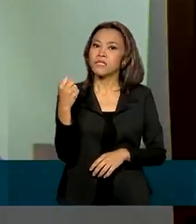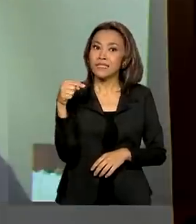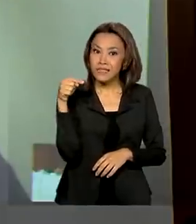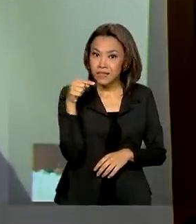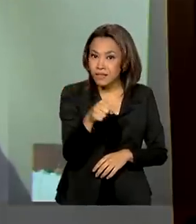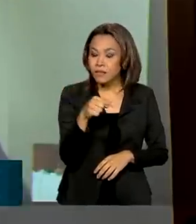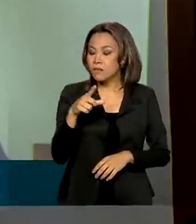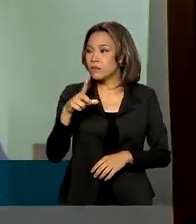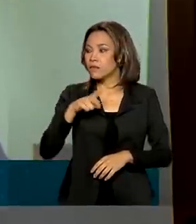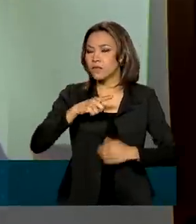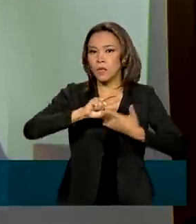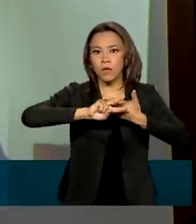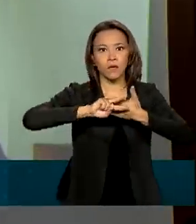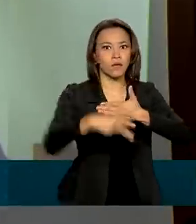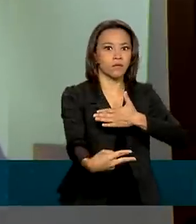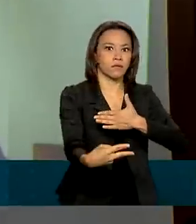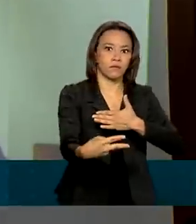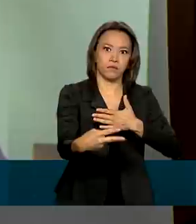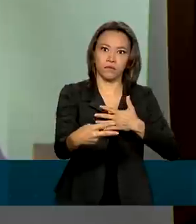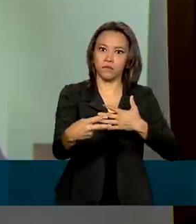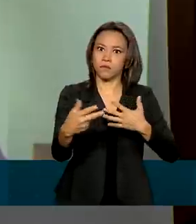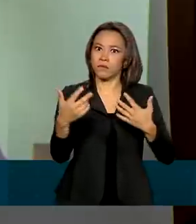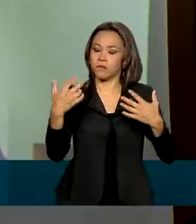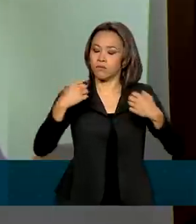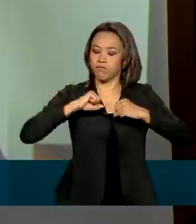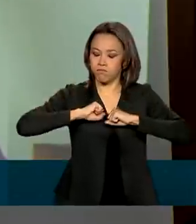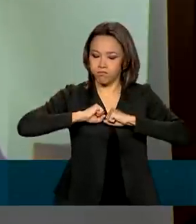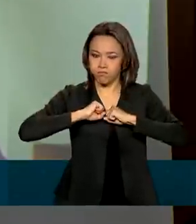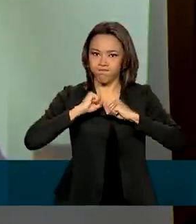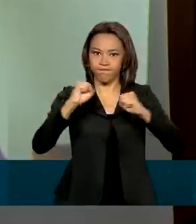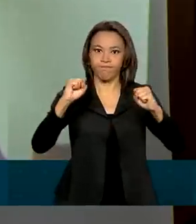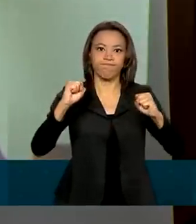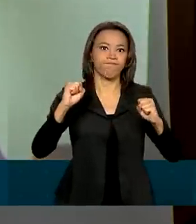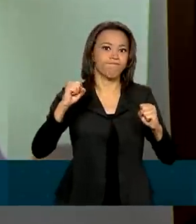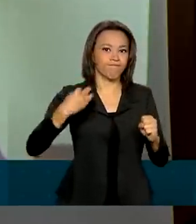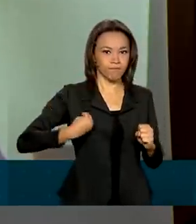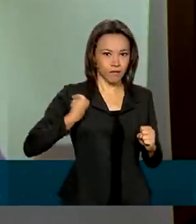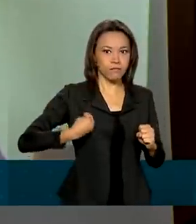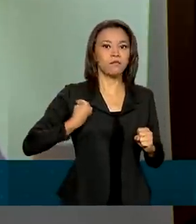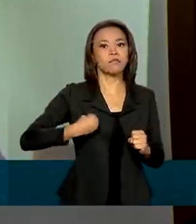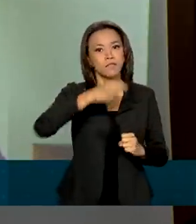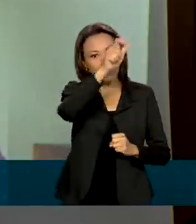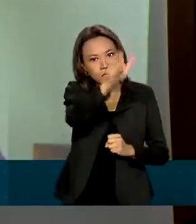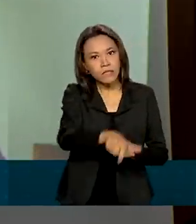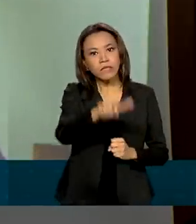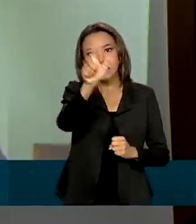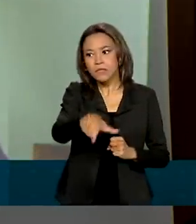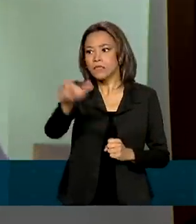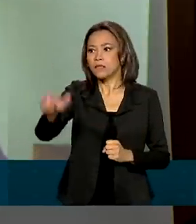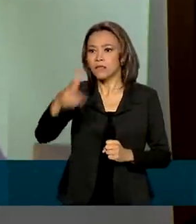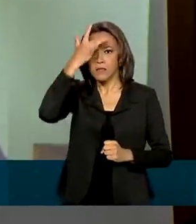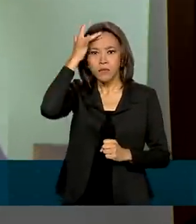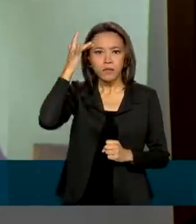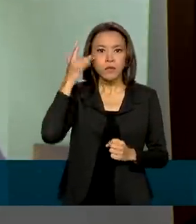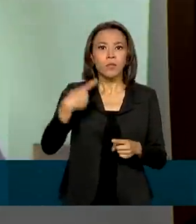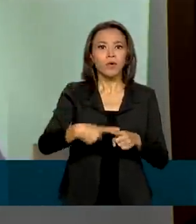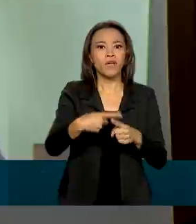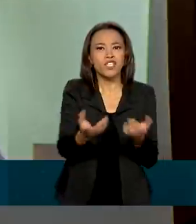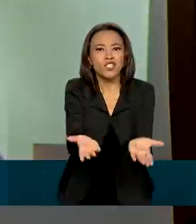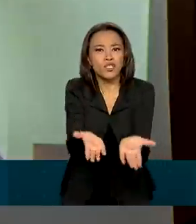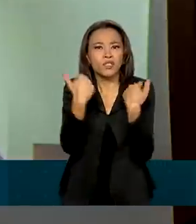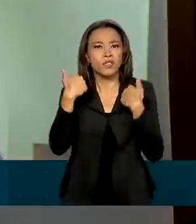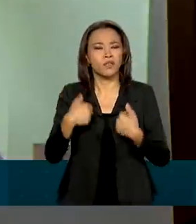impacto na vida de um ser humano, no sentido de tirar dele a